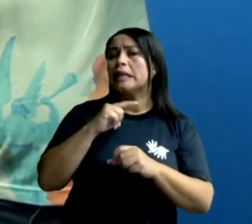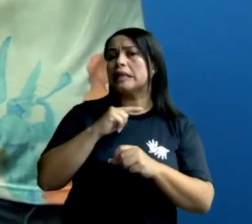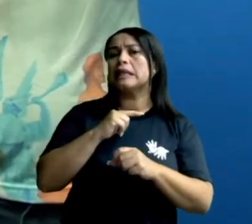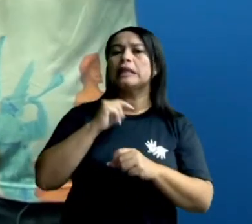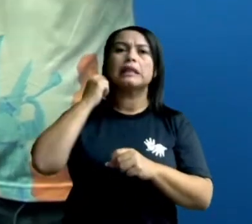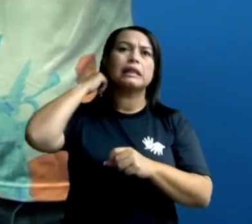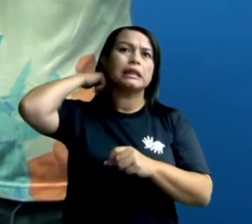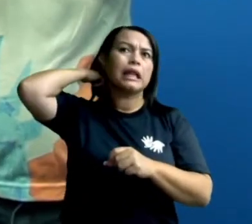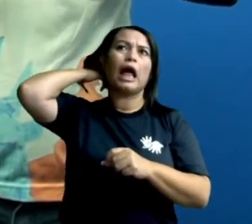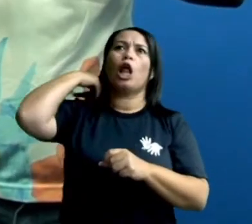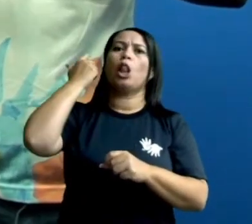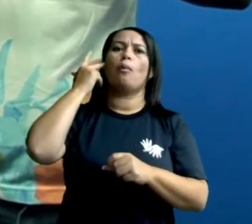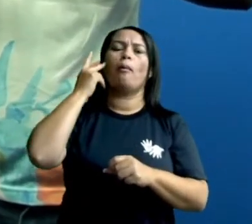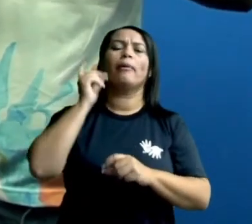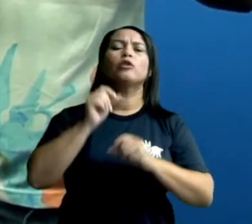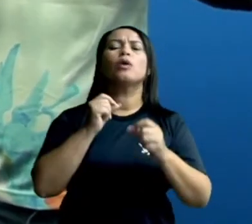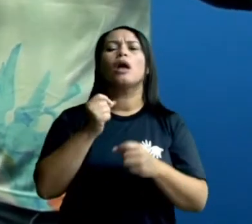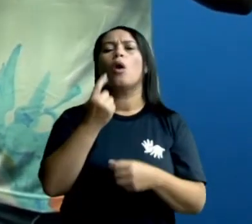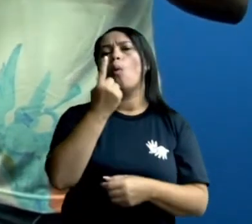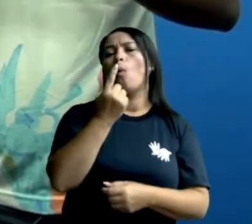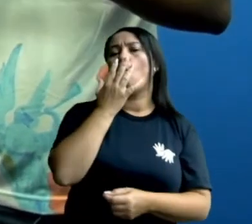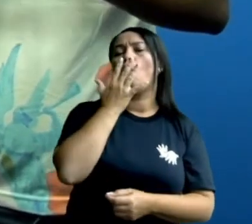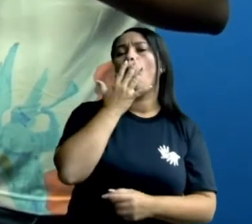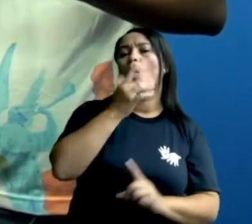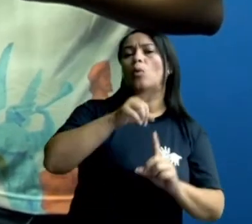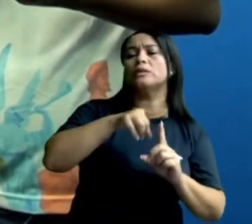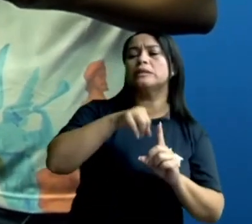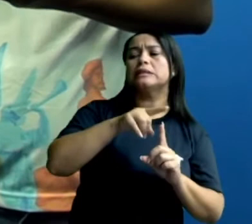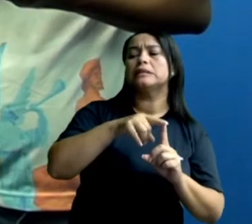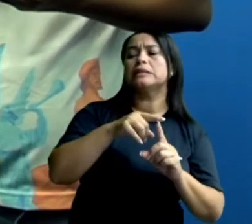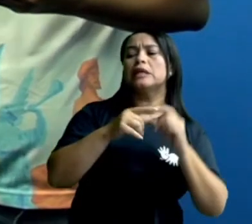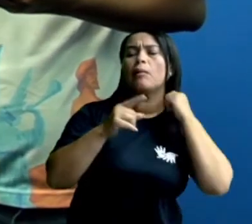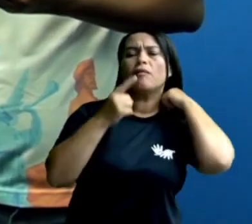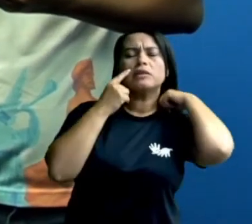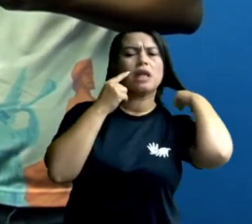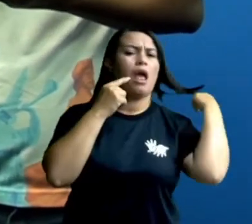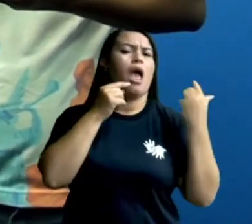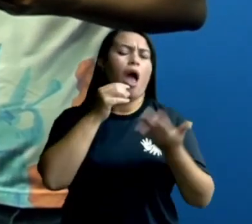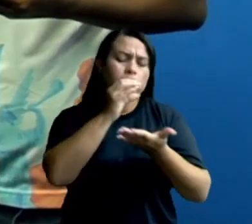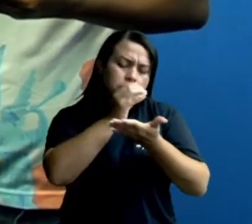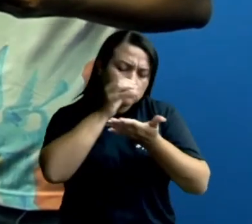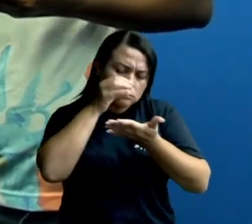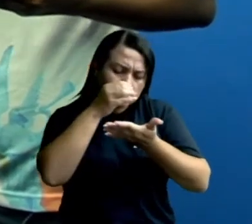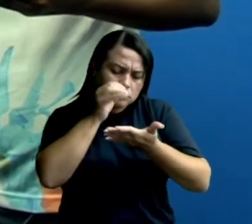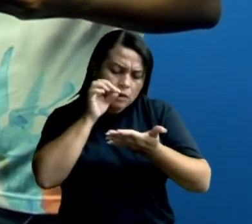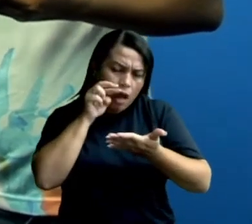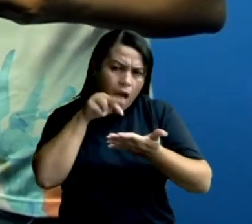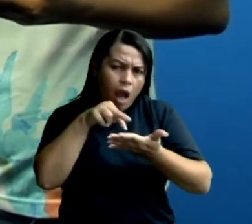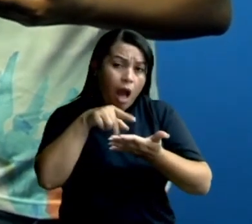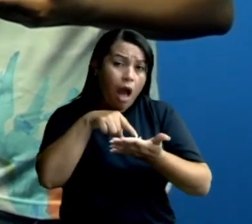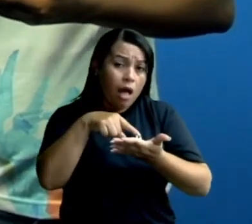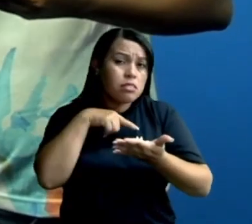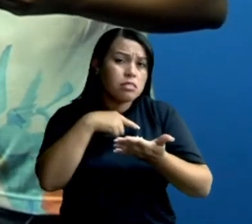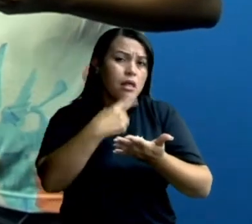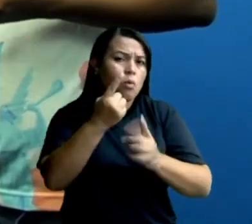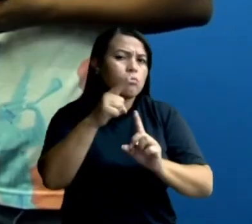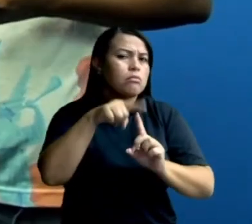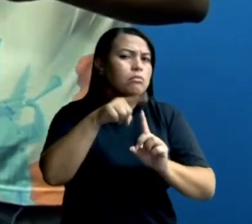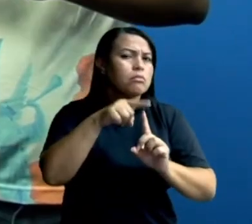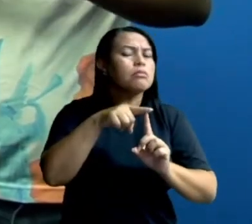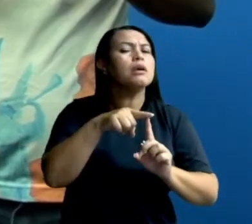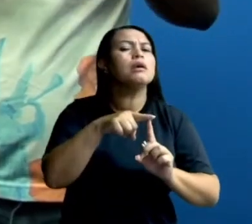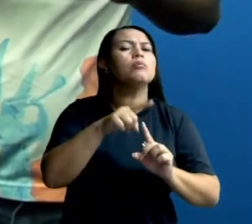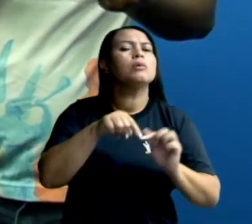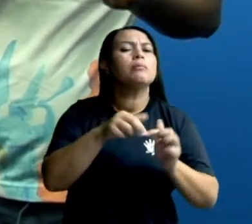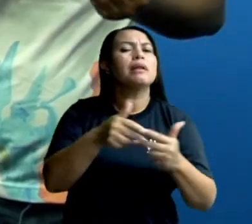somente, geralmente, tipo de coloração. Então, você analisar no microscópio, você vê que tem somente um tipo de material. Então,